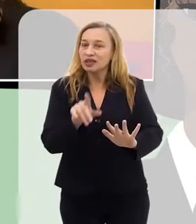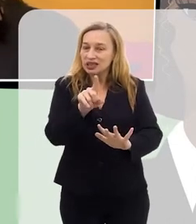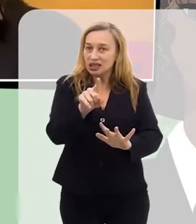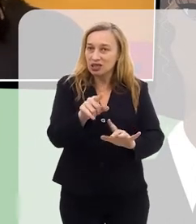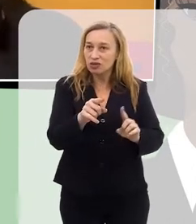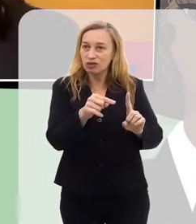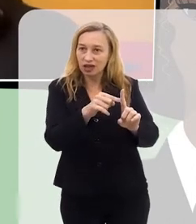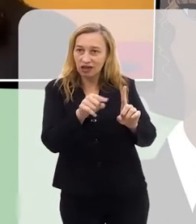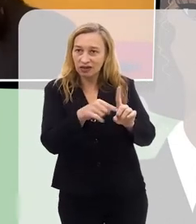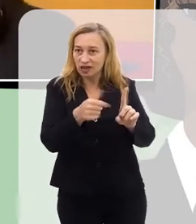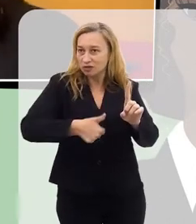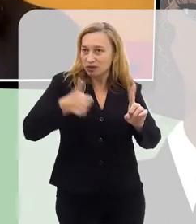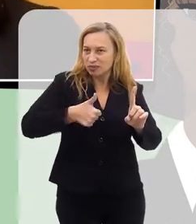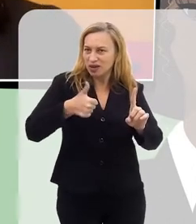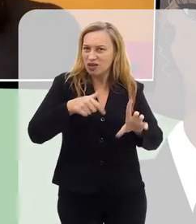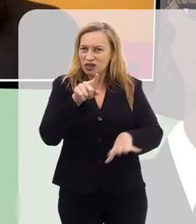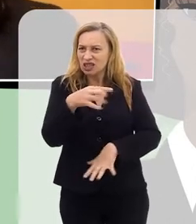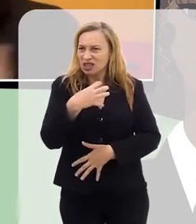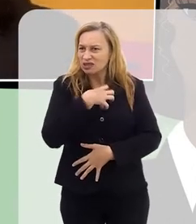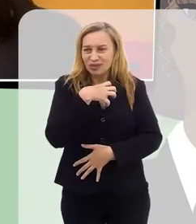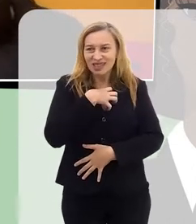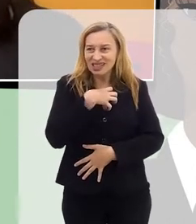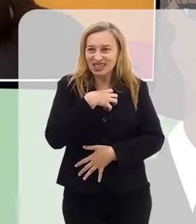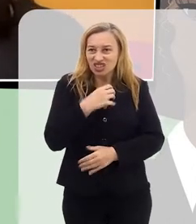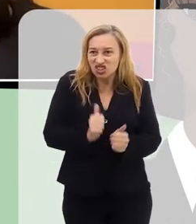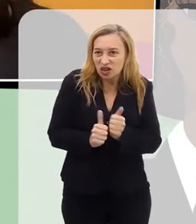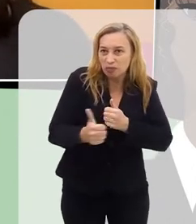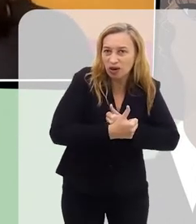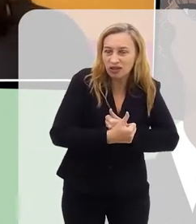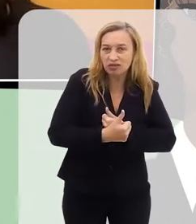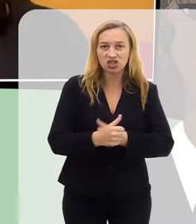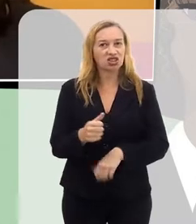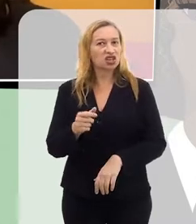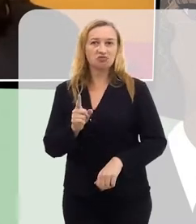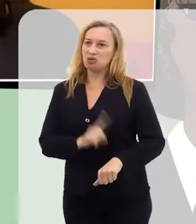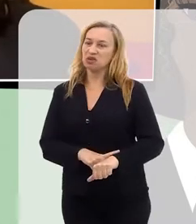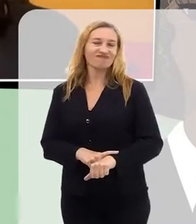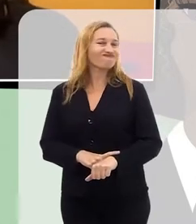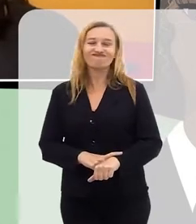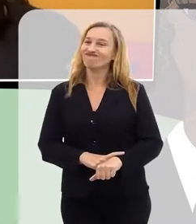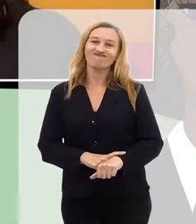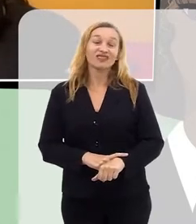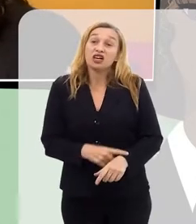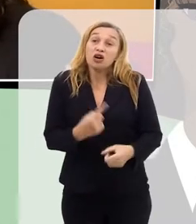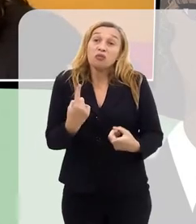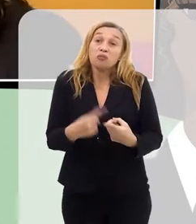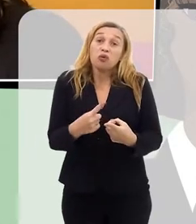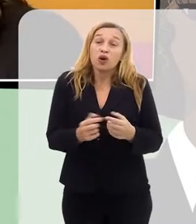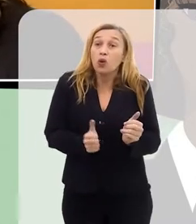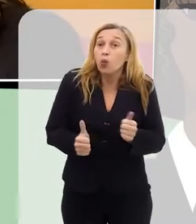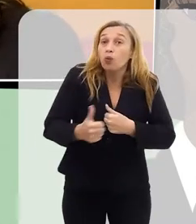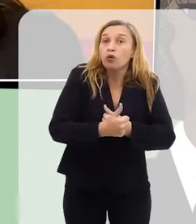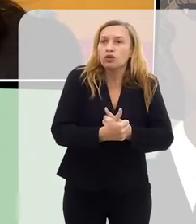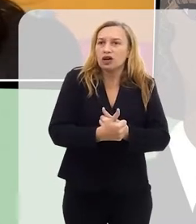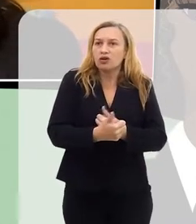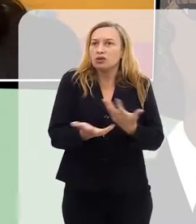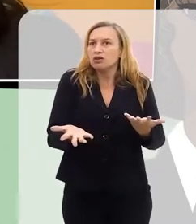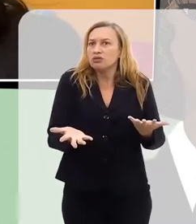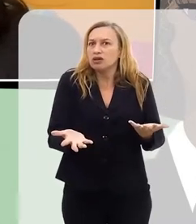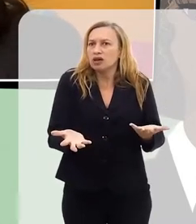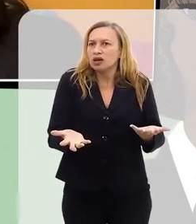sua gestação, você não se sentia protagonista naquele momento? Nem um pouco, nem um pouco. Porque o protagonismo